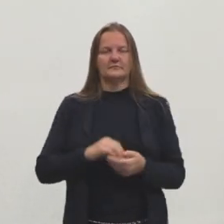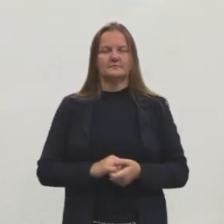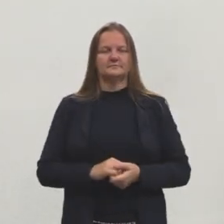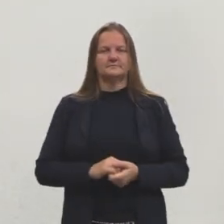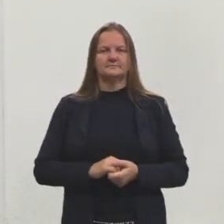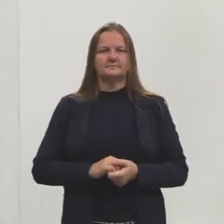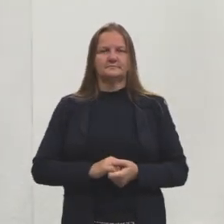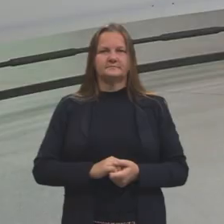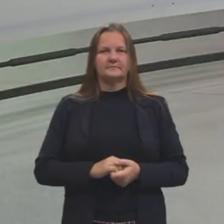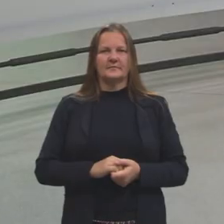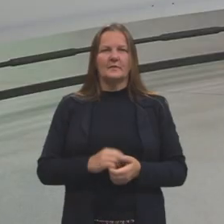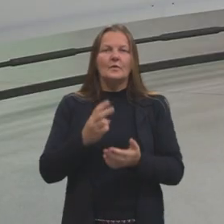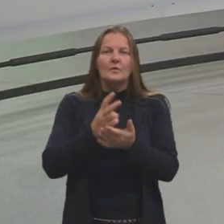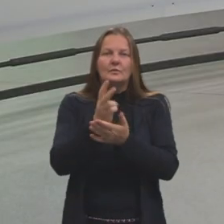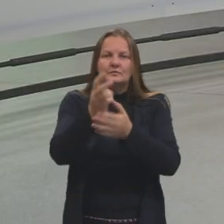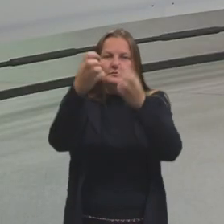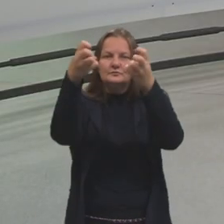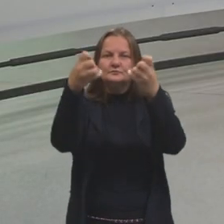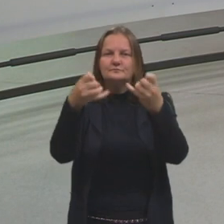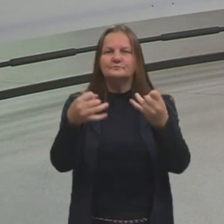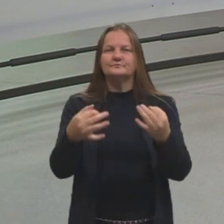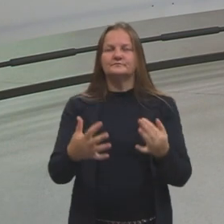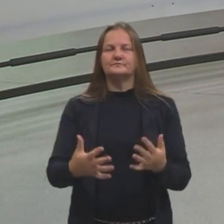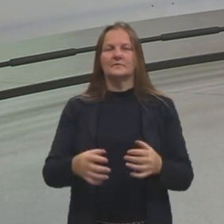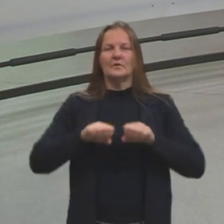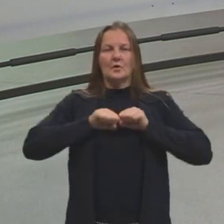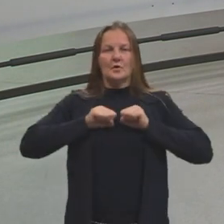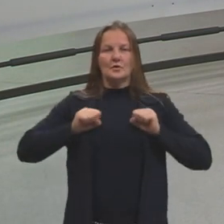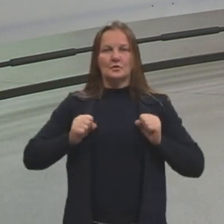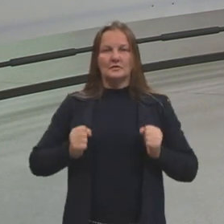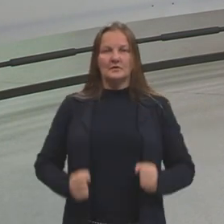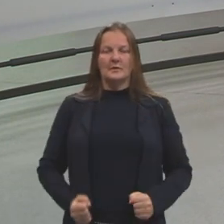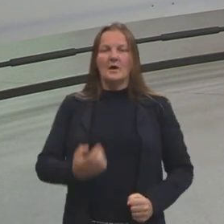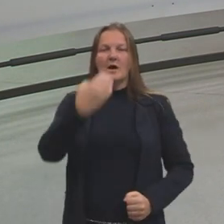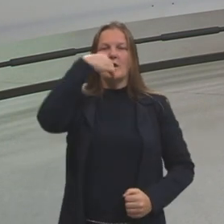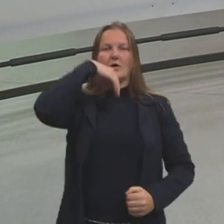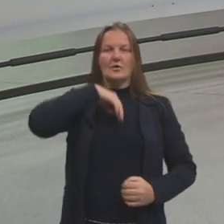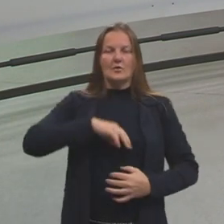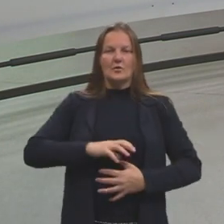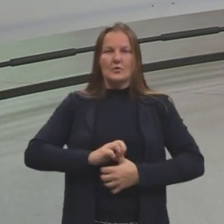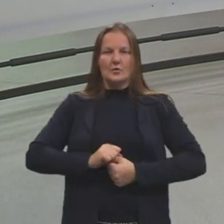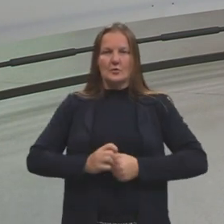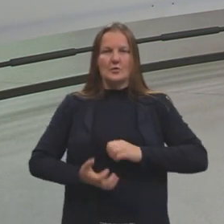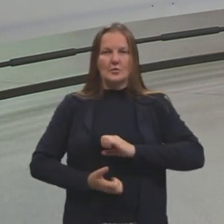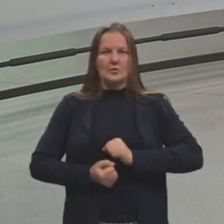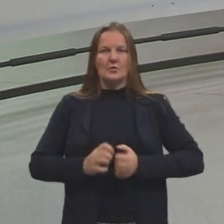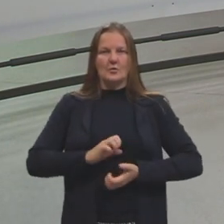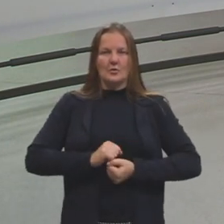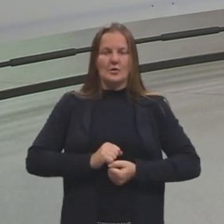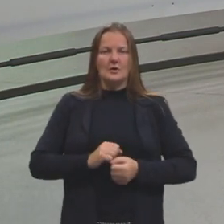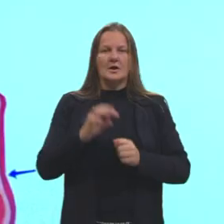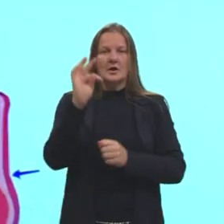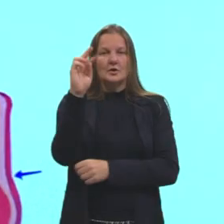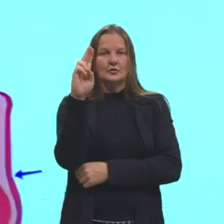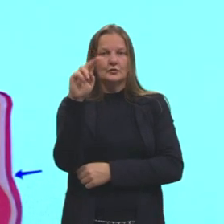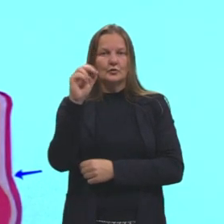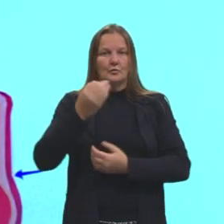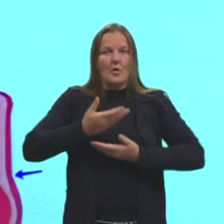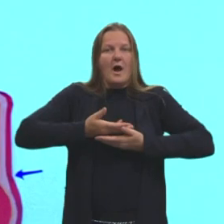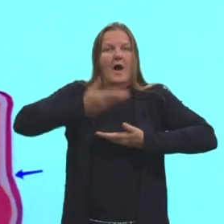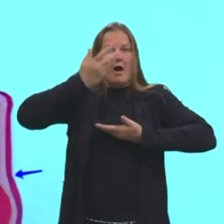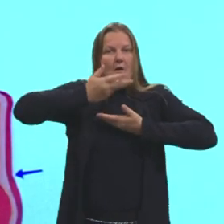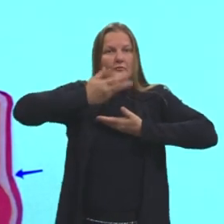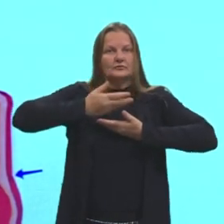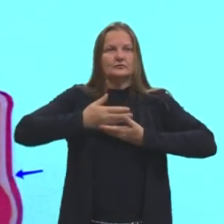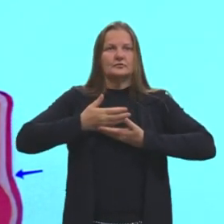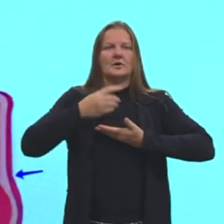Continuando, então, o sistema digestório, então, ele pode ser dividido em tubo digestório alto, que